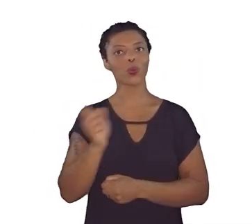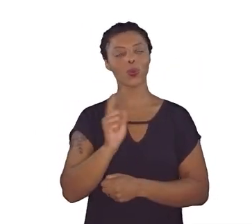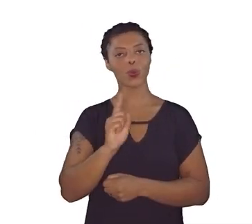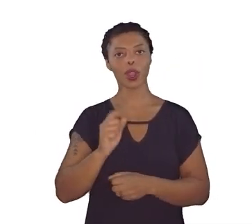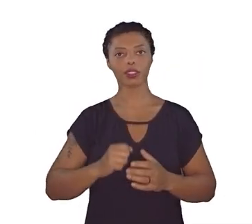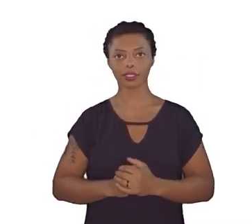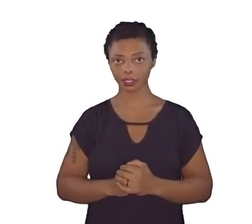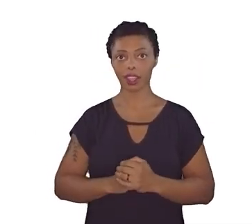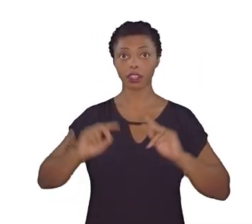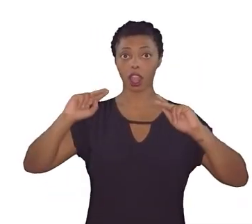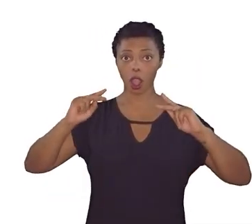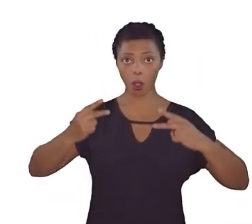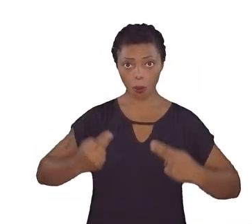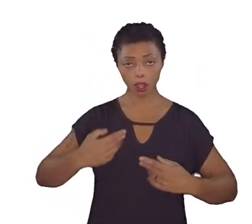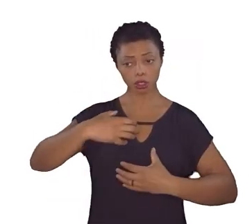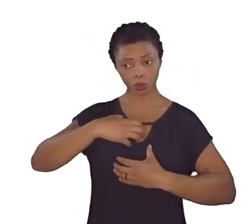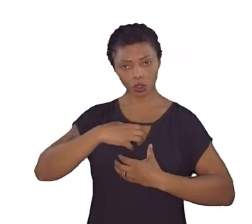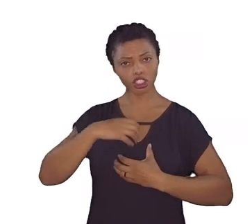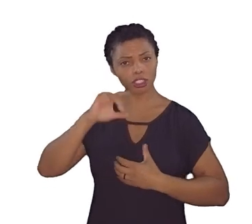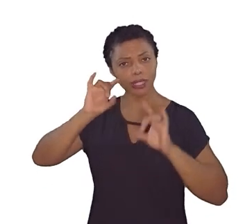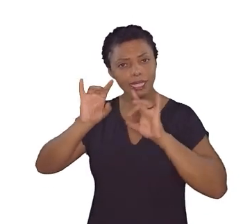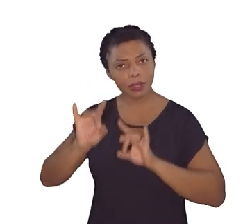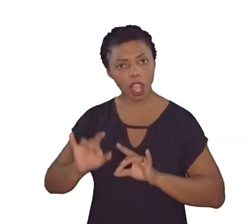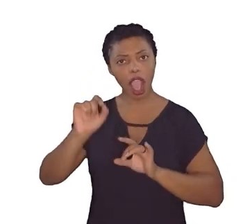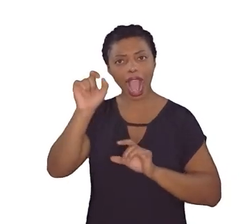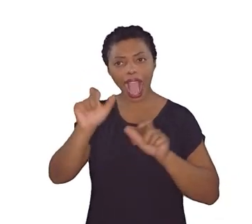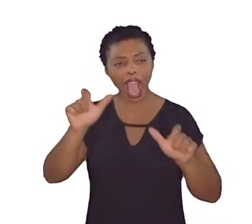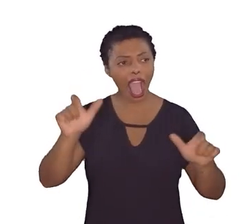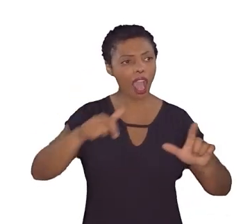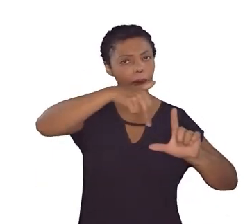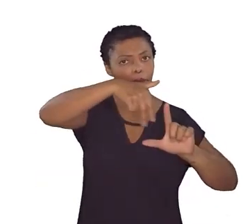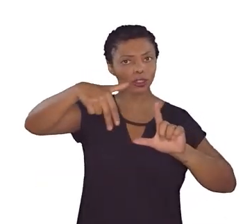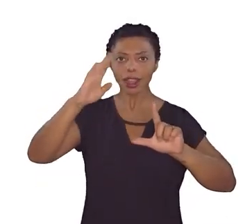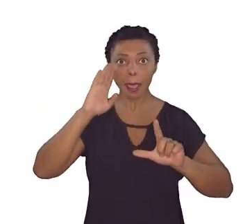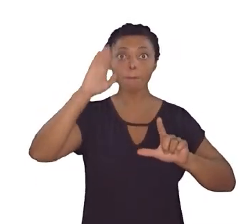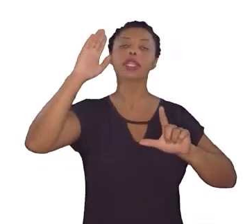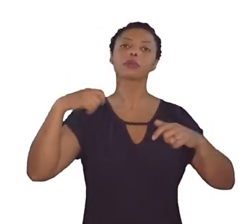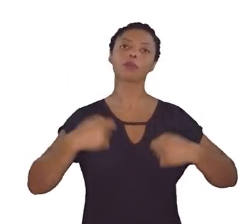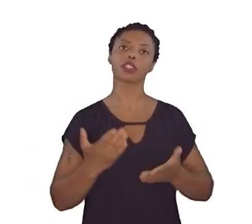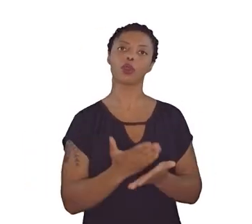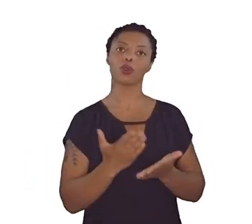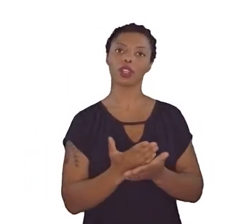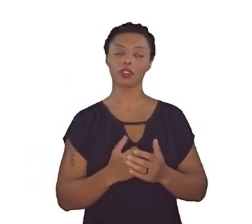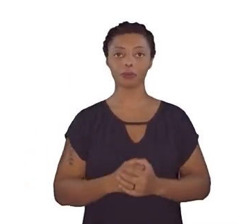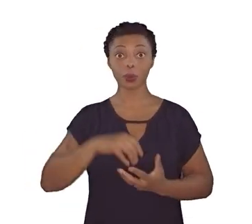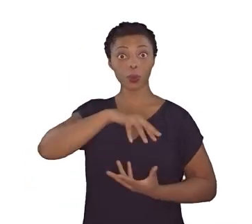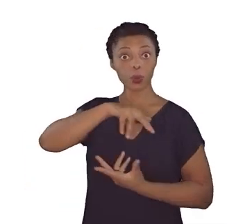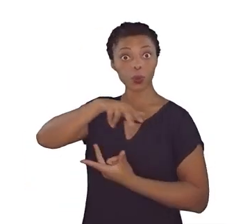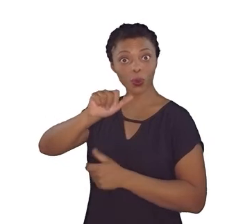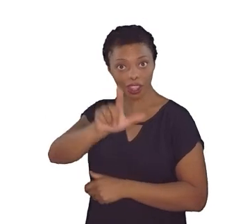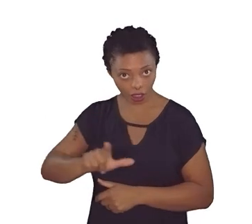humanidade e a singularidade das personagens devem vir em primeiro lugar. O universo da literatura